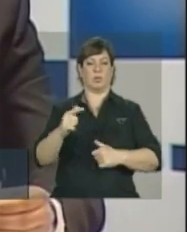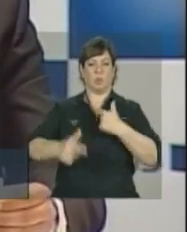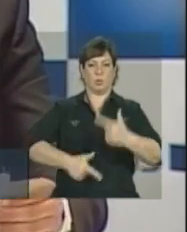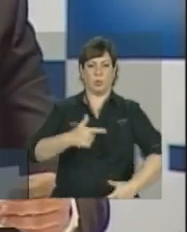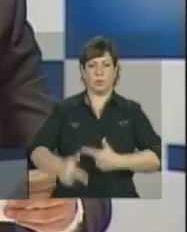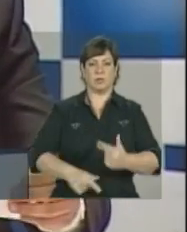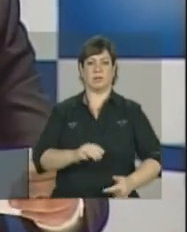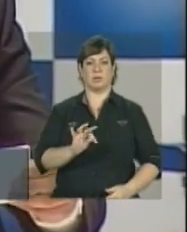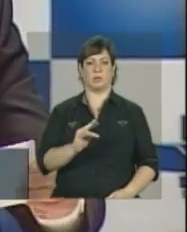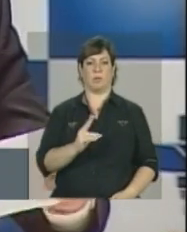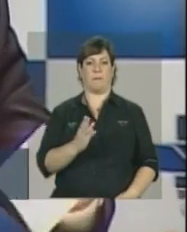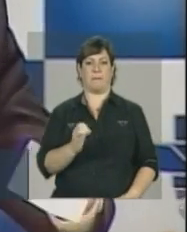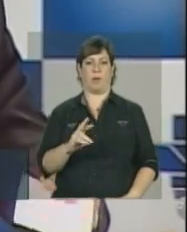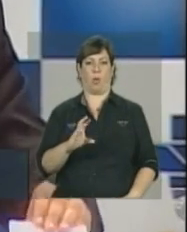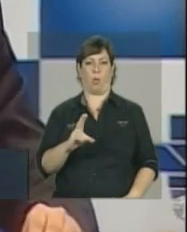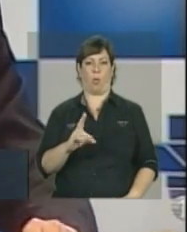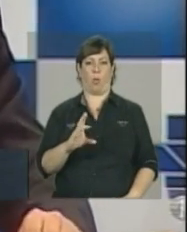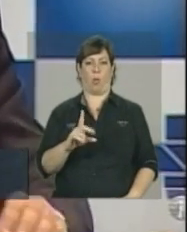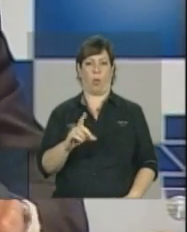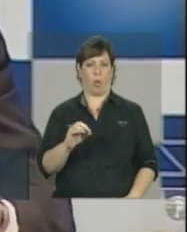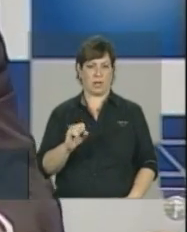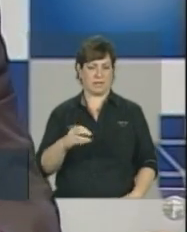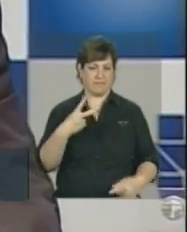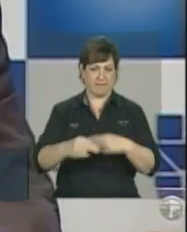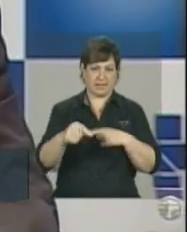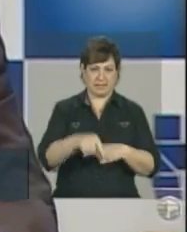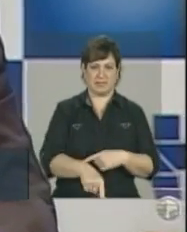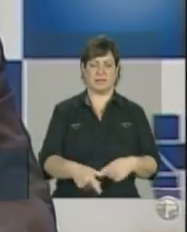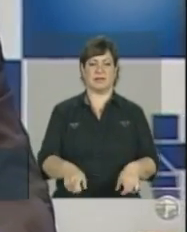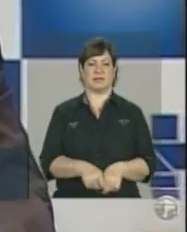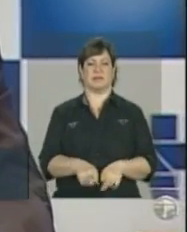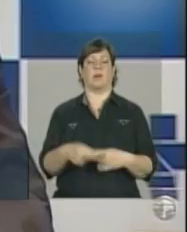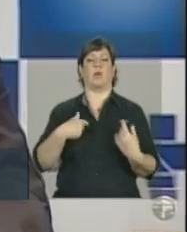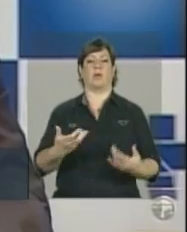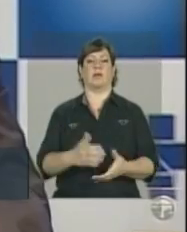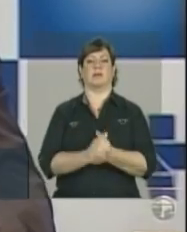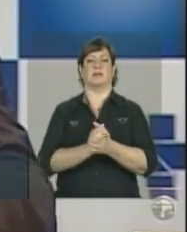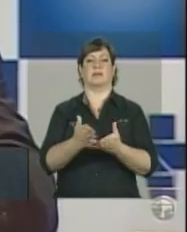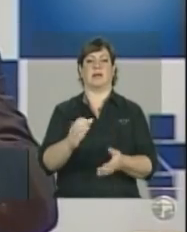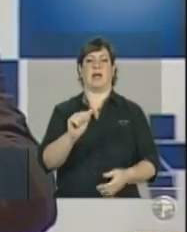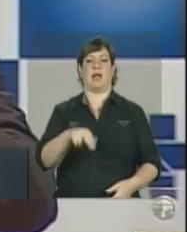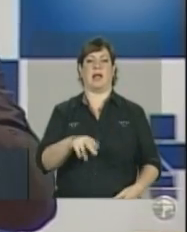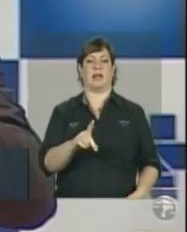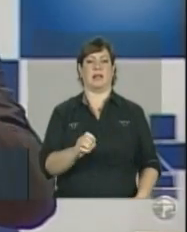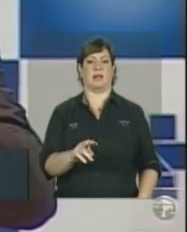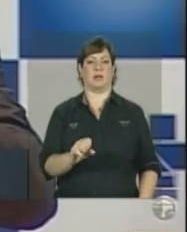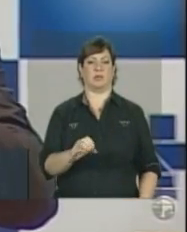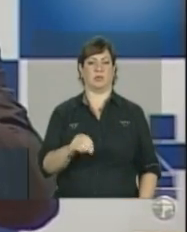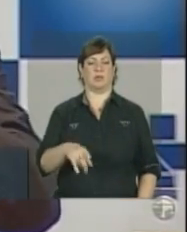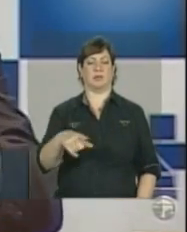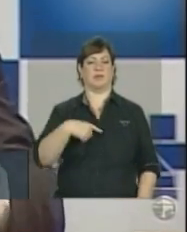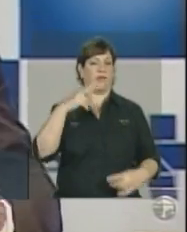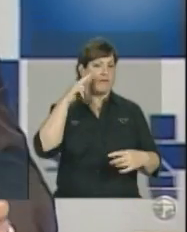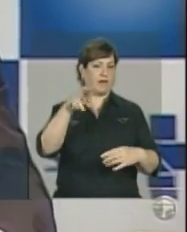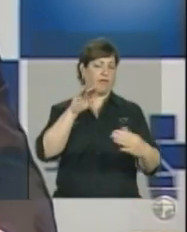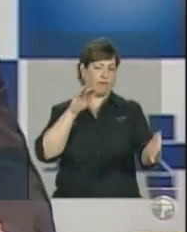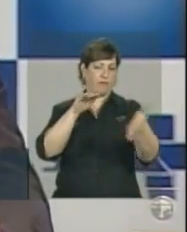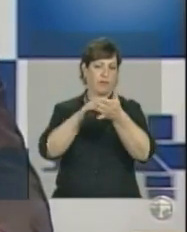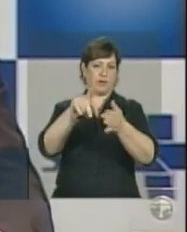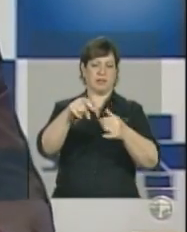a Tuberculose, do Fundo Global de Tuberculose Brasil. Quero fazer uma saudação ao Anderson, que estou vendo lá no fundo,